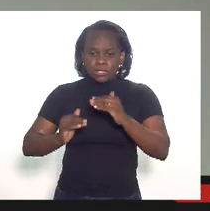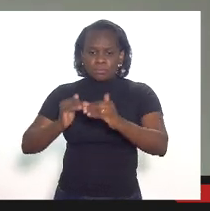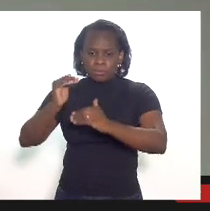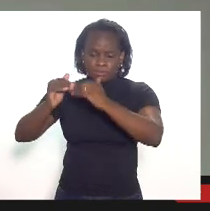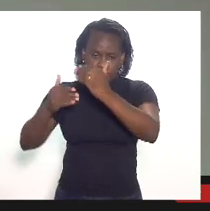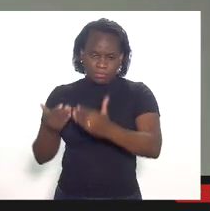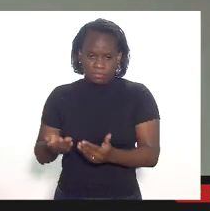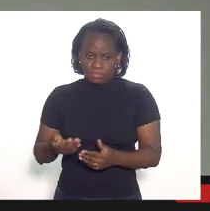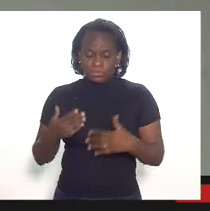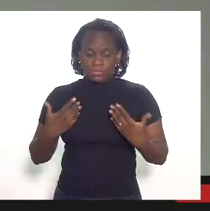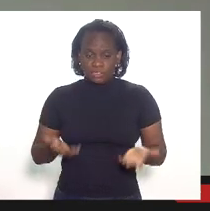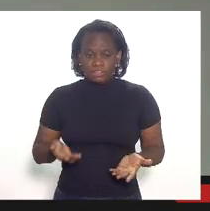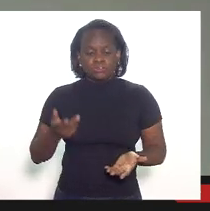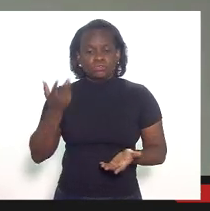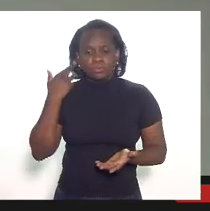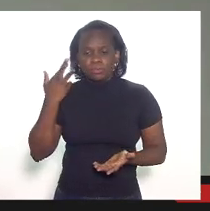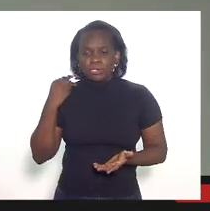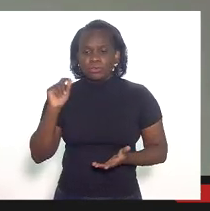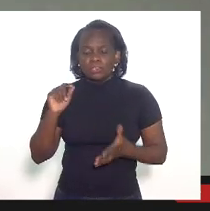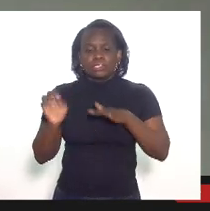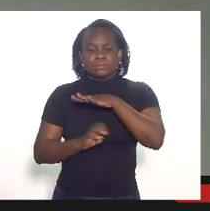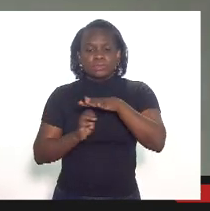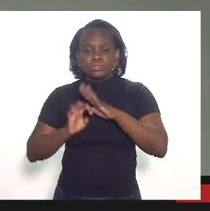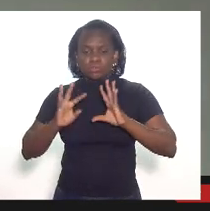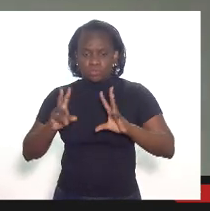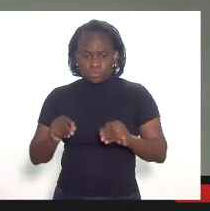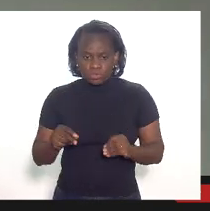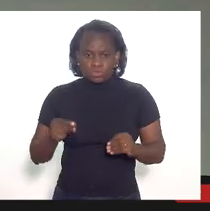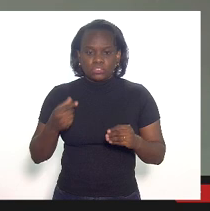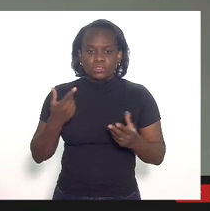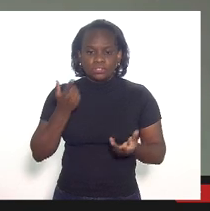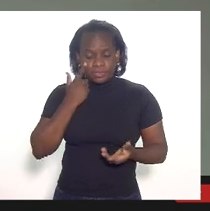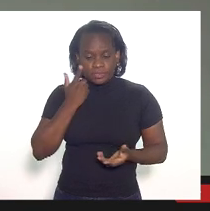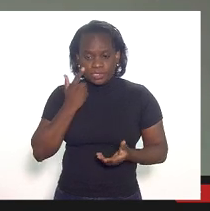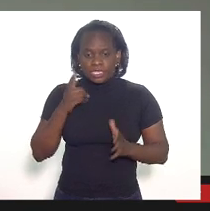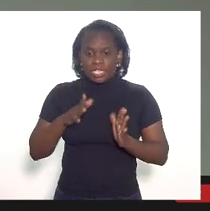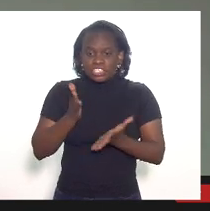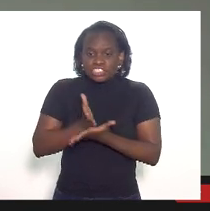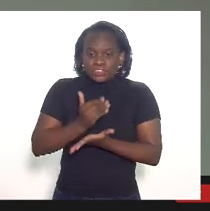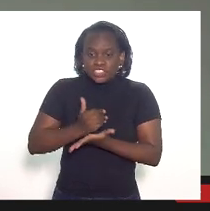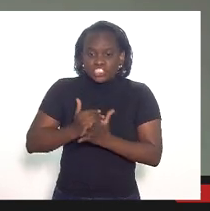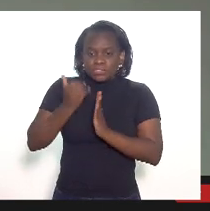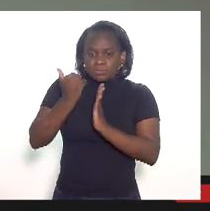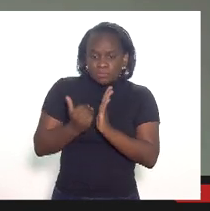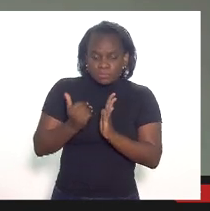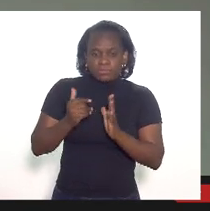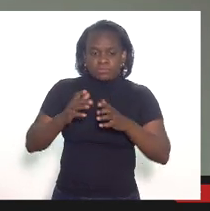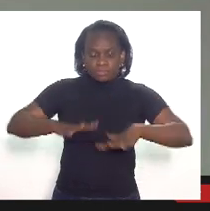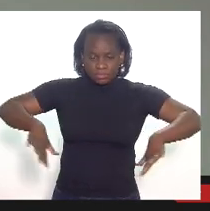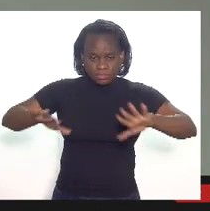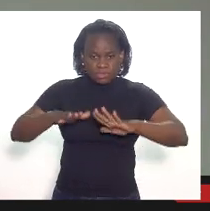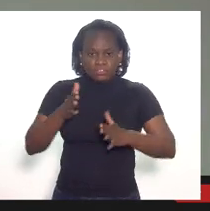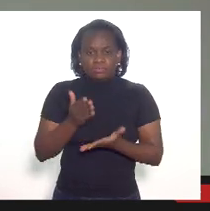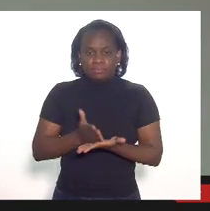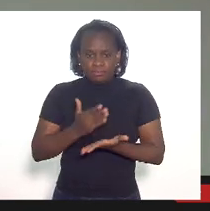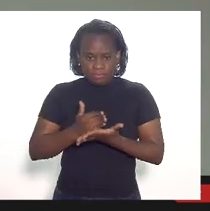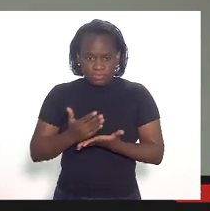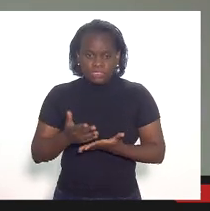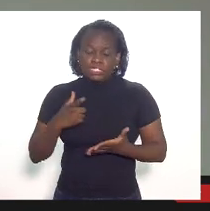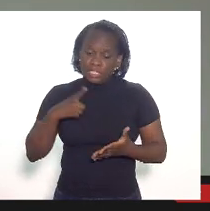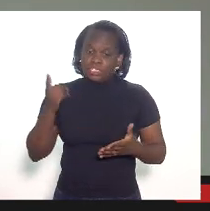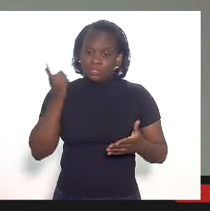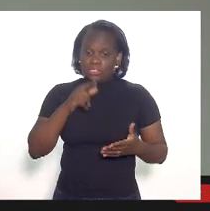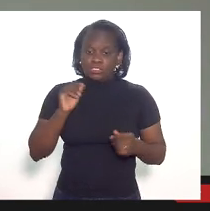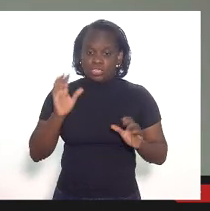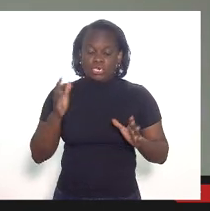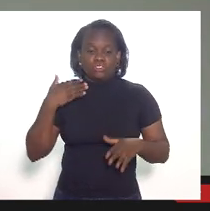Então, é natural que as concessionárias busquem a subdivisão de campos de grande porte. Isso está acontecendo na Justiça